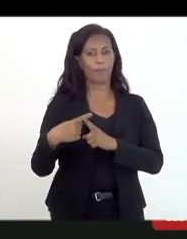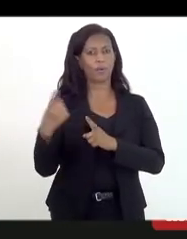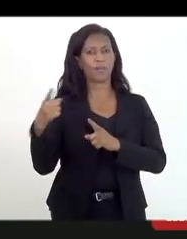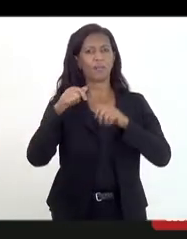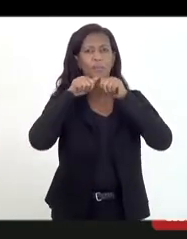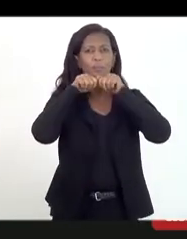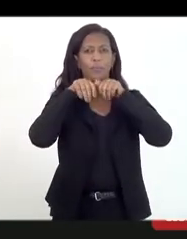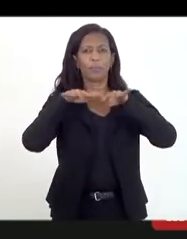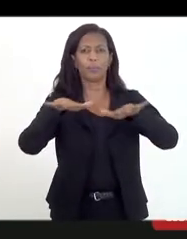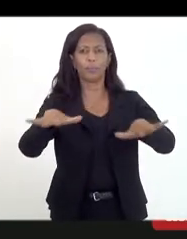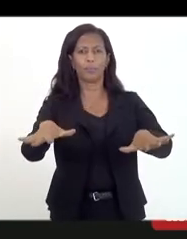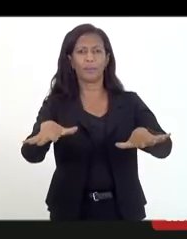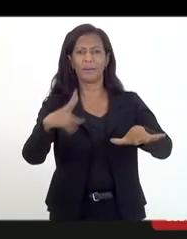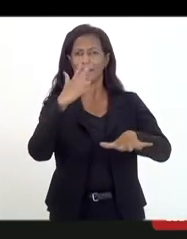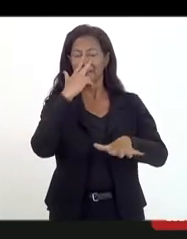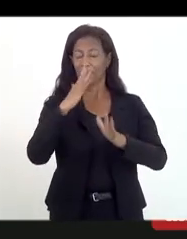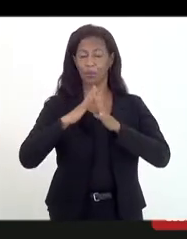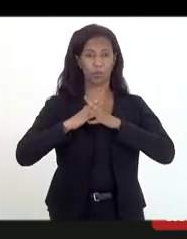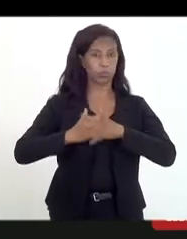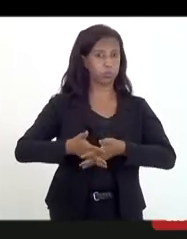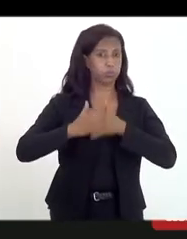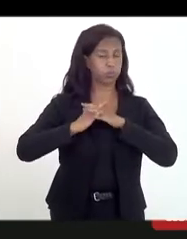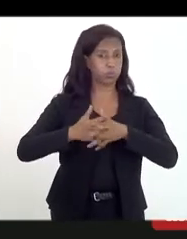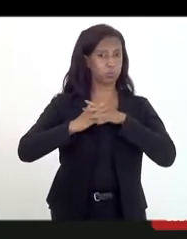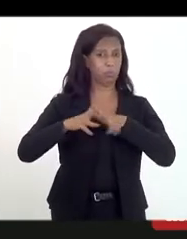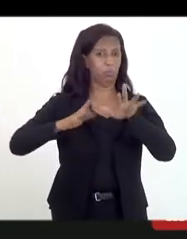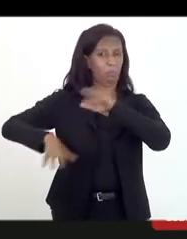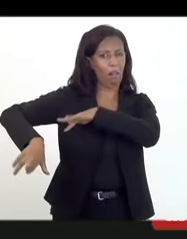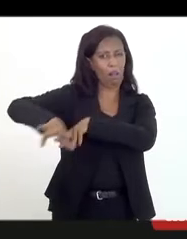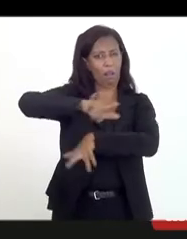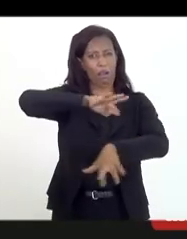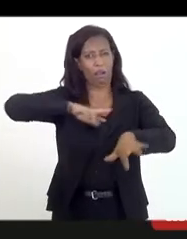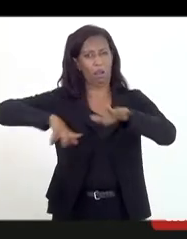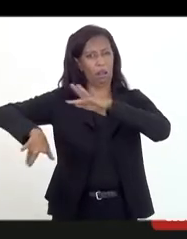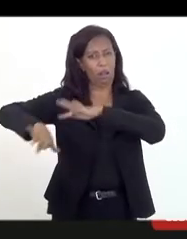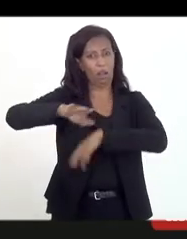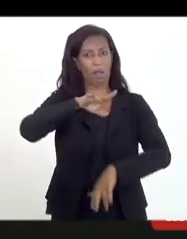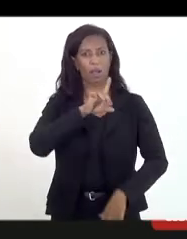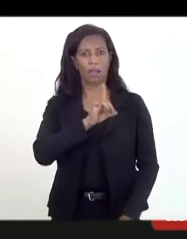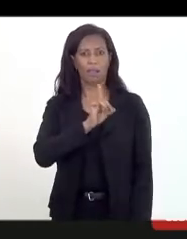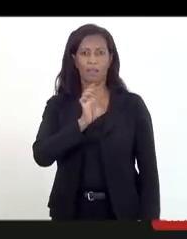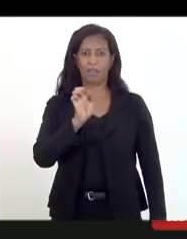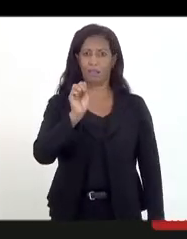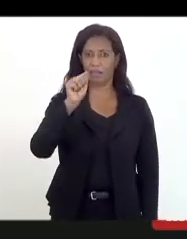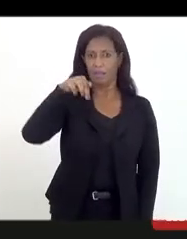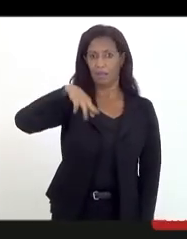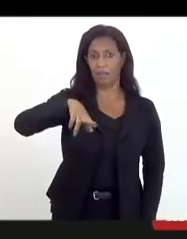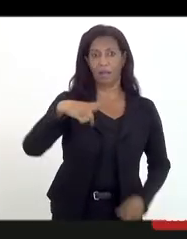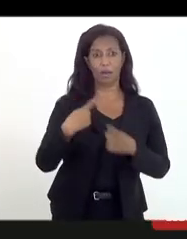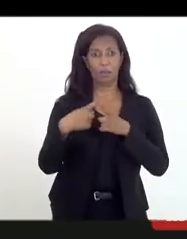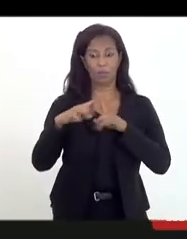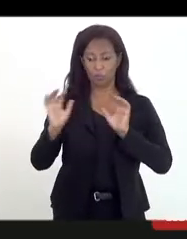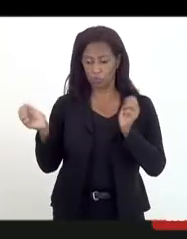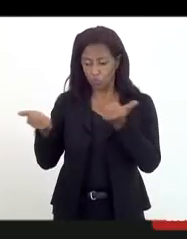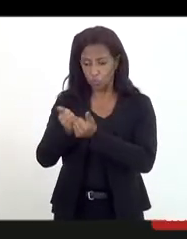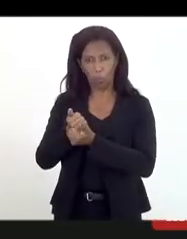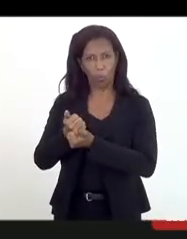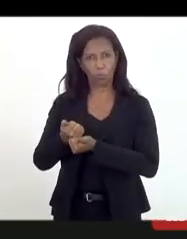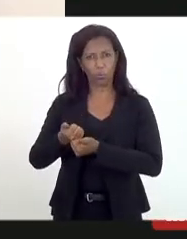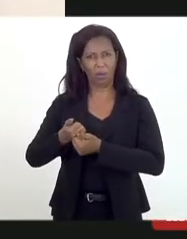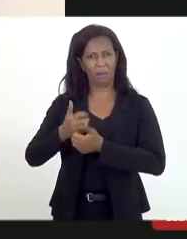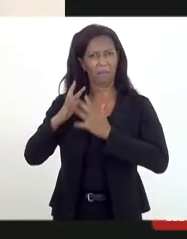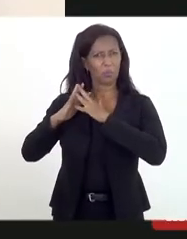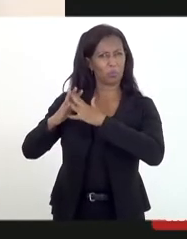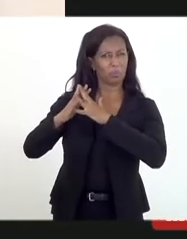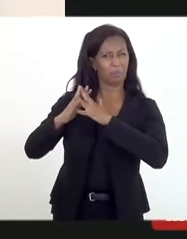pandemia e foi um tumulto muito generalizado aqui no plantão da Dean porque todos os companheiros estavam muito exaltados.